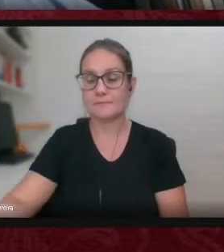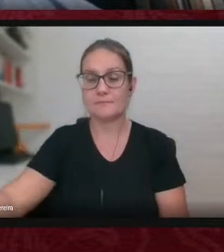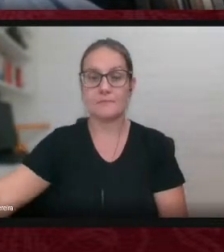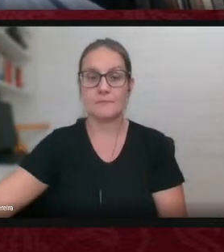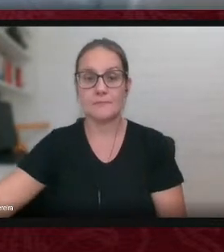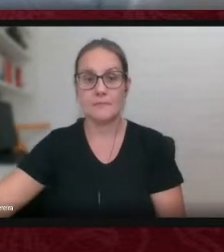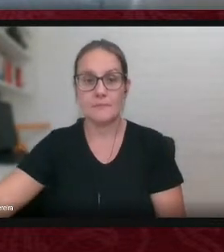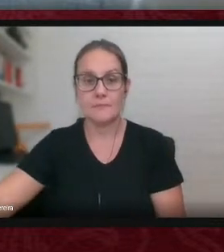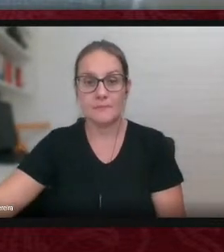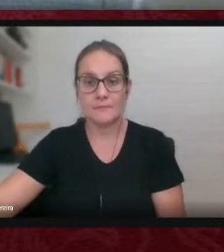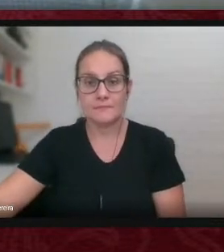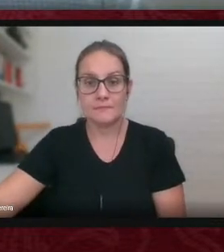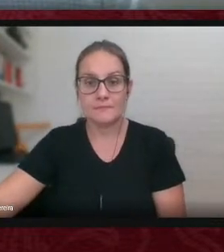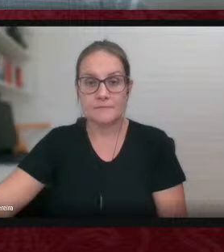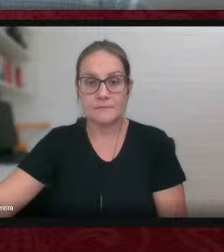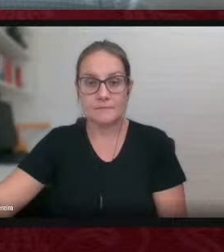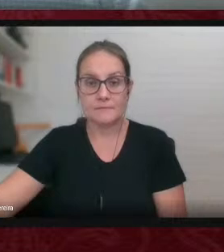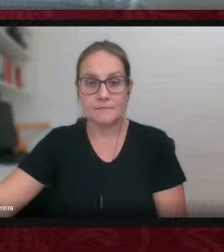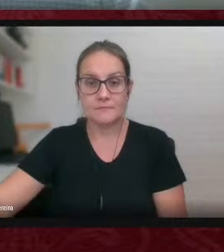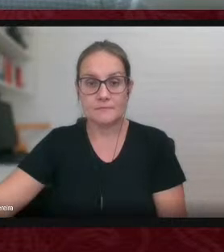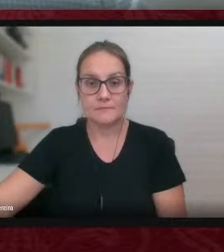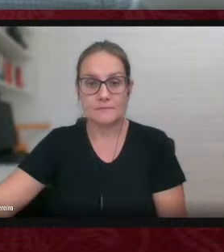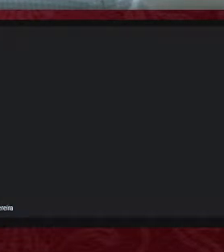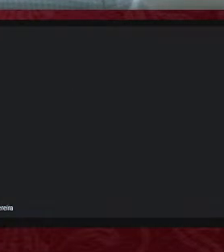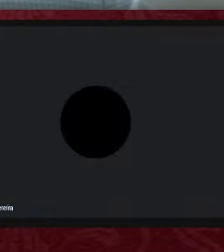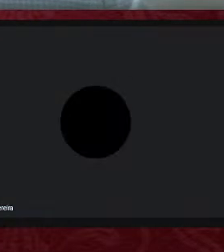Professor Vitor, nós que agradecemos.